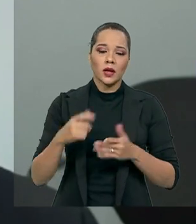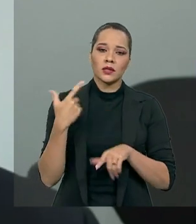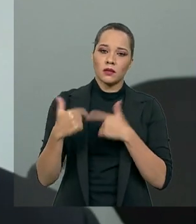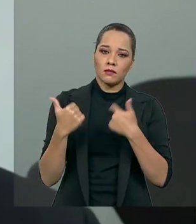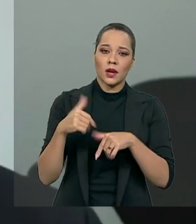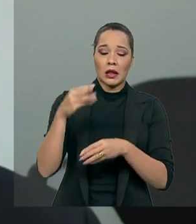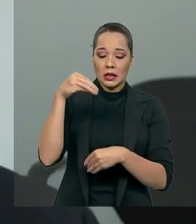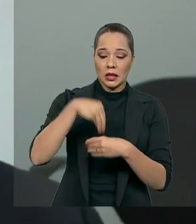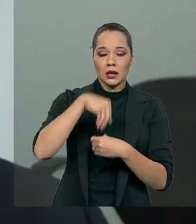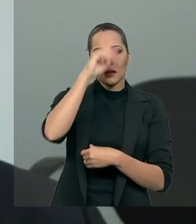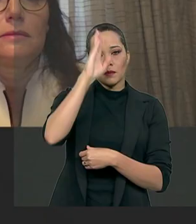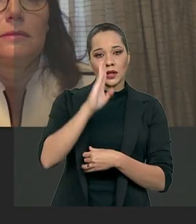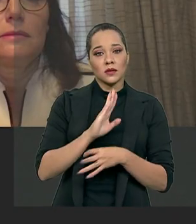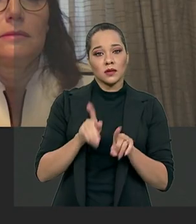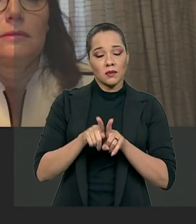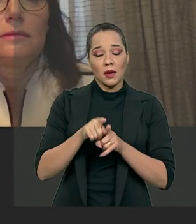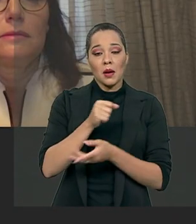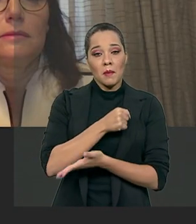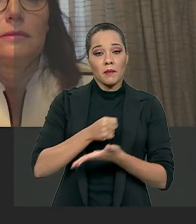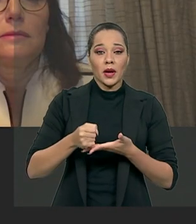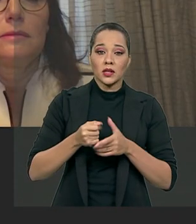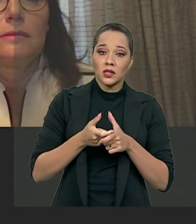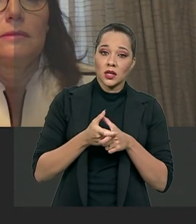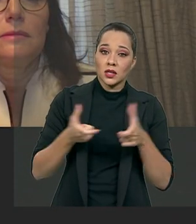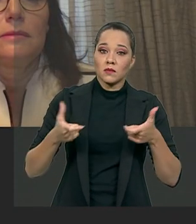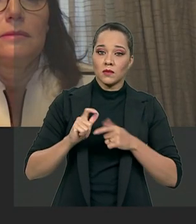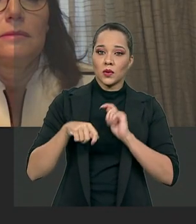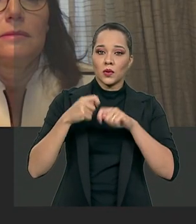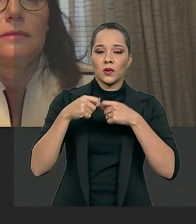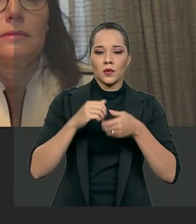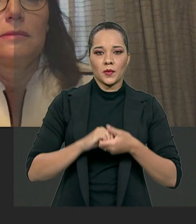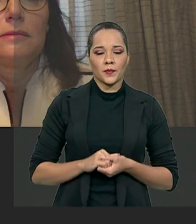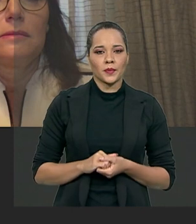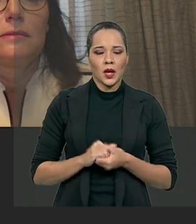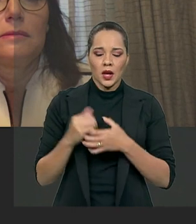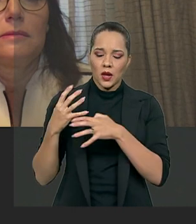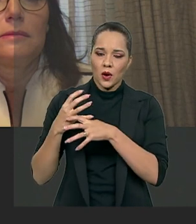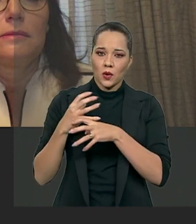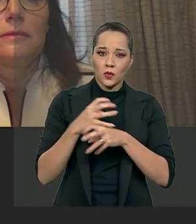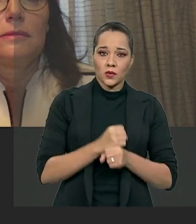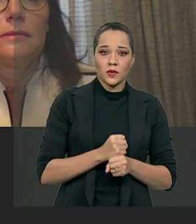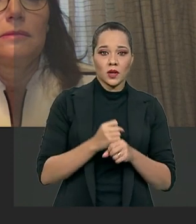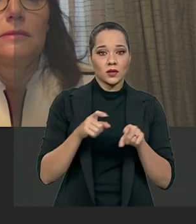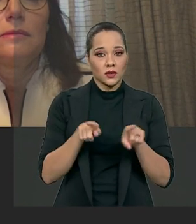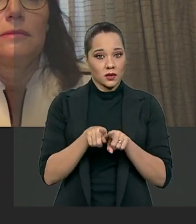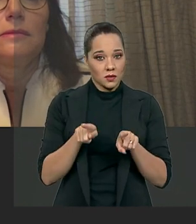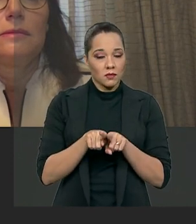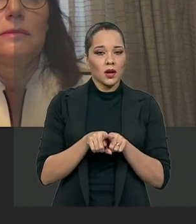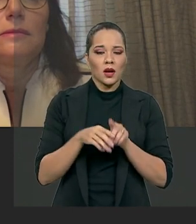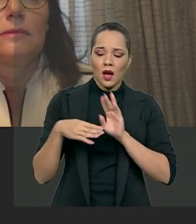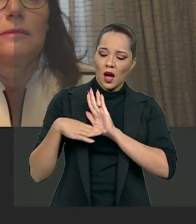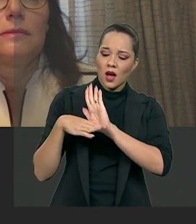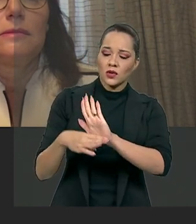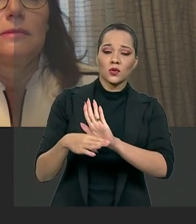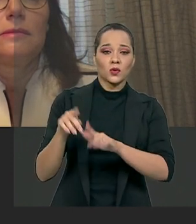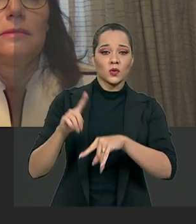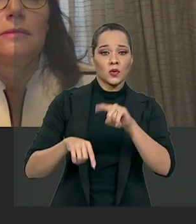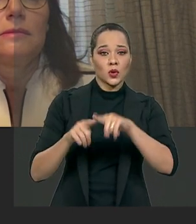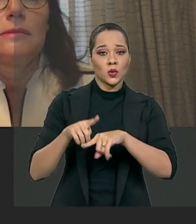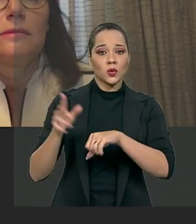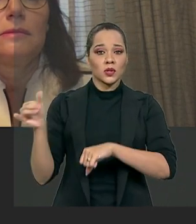aqui dentro do Brasil, perdemos crescimento econômico. E a cumulatividade também beneficia os produtos